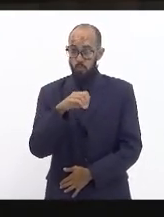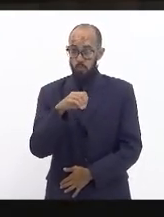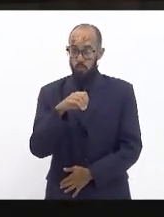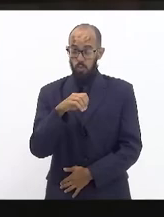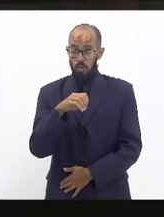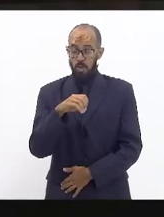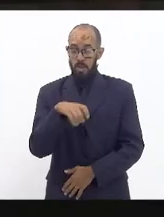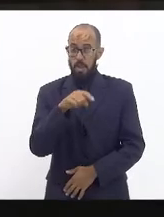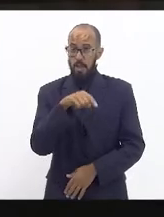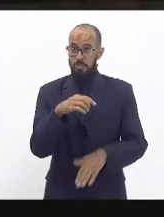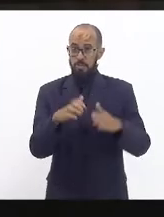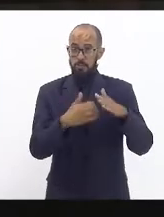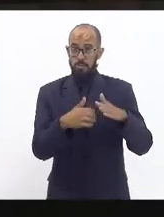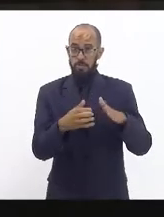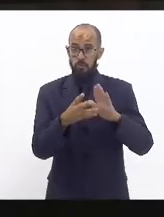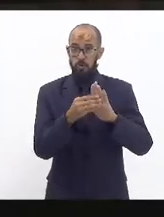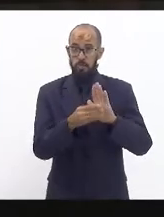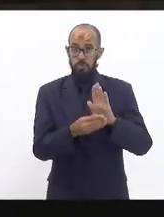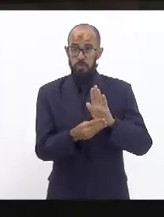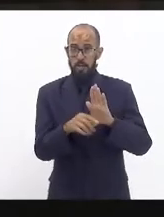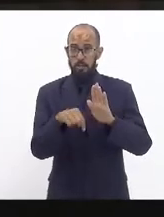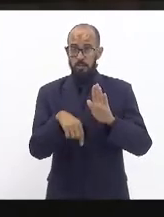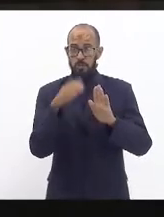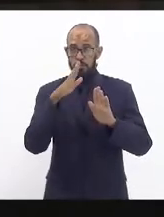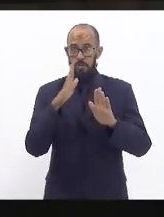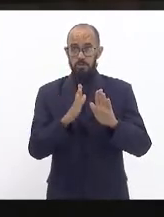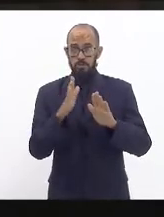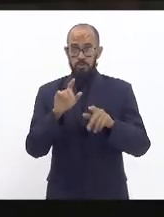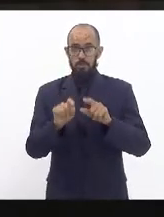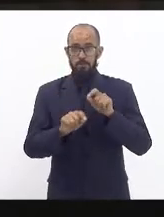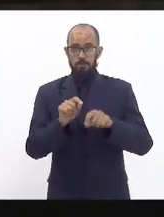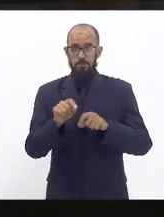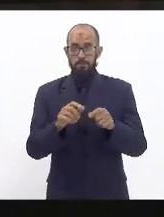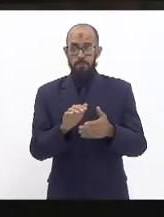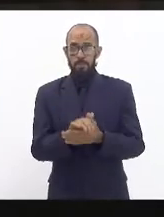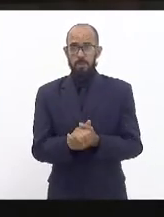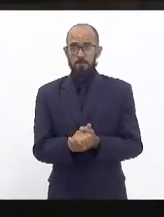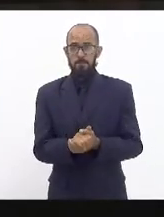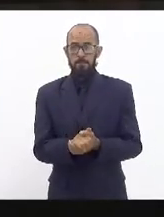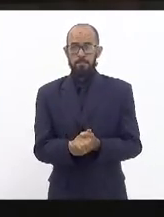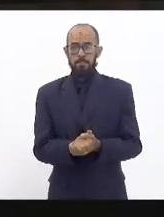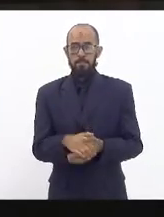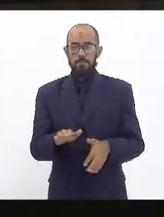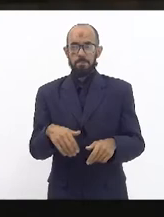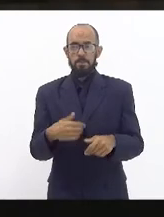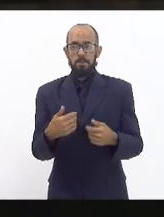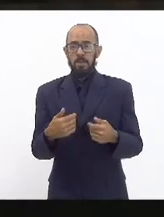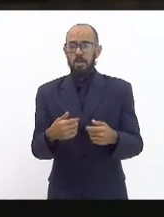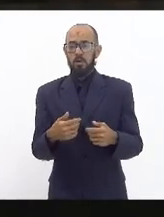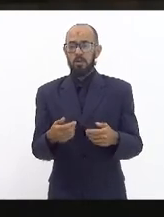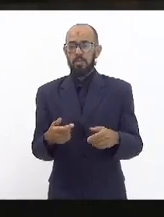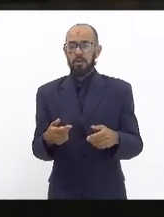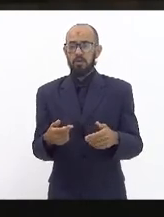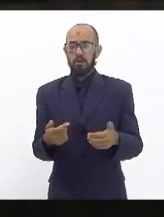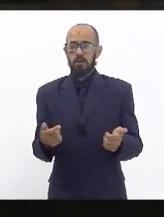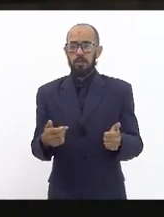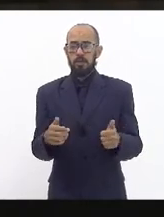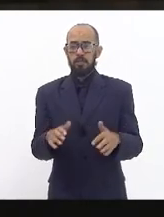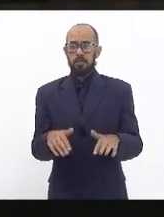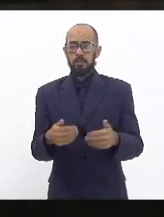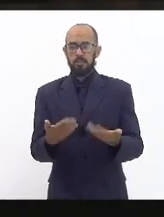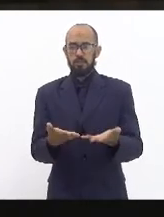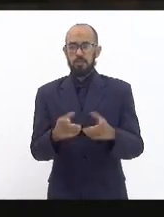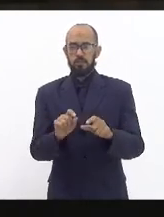empresas foram registradas aqui no Brasil em outubro de 22 a empresa Carpo Chip Futura Energia é é